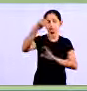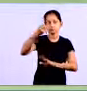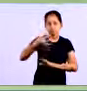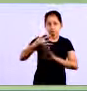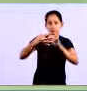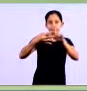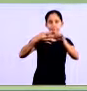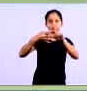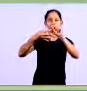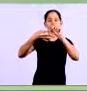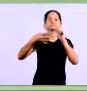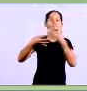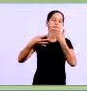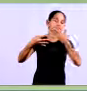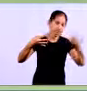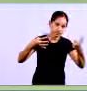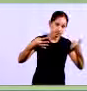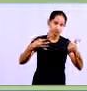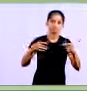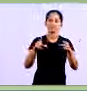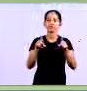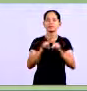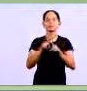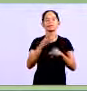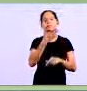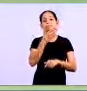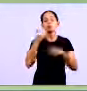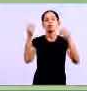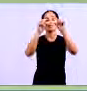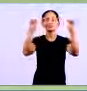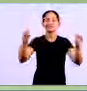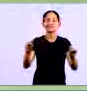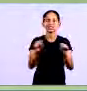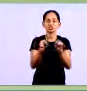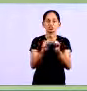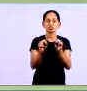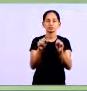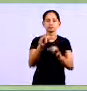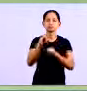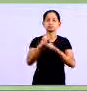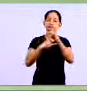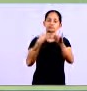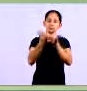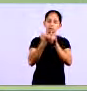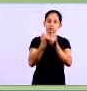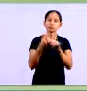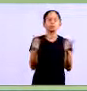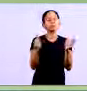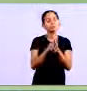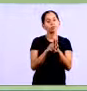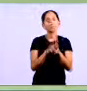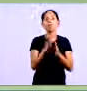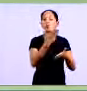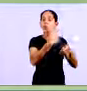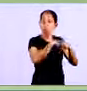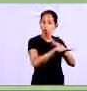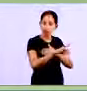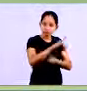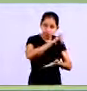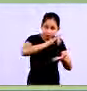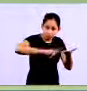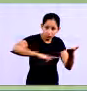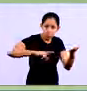preciso você tiver melhor é utilizando softwares para fazer isso controles em arquivos próprios você vai guardar os documentos em